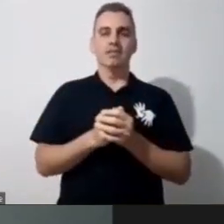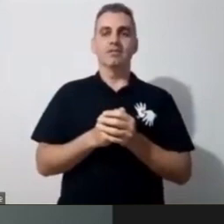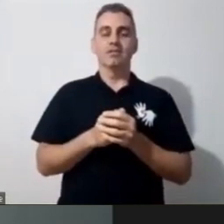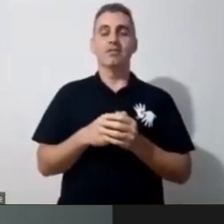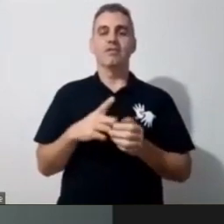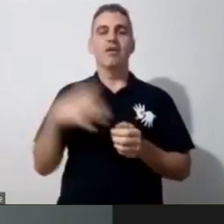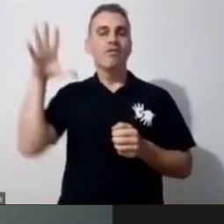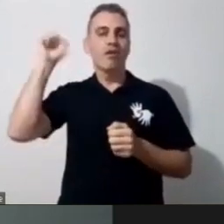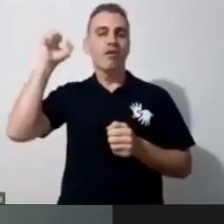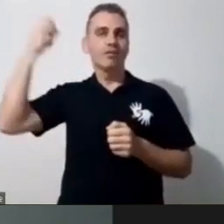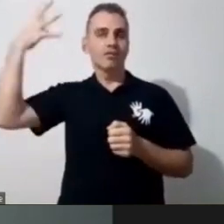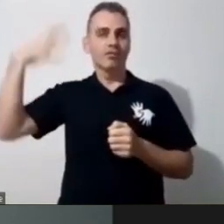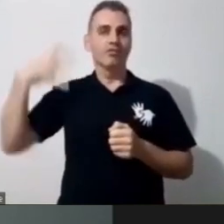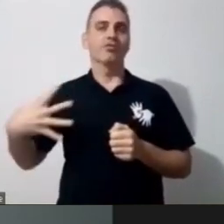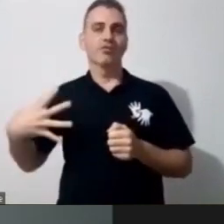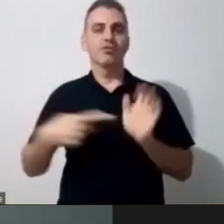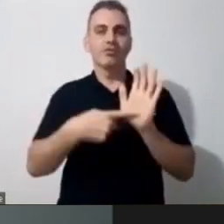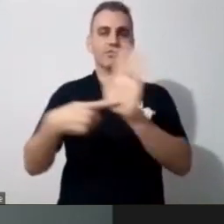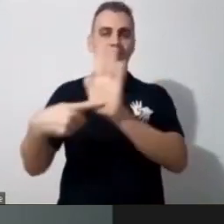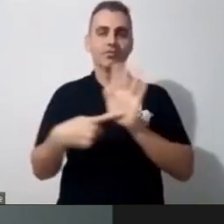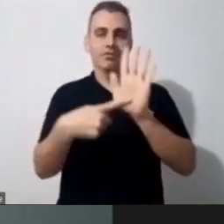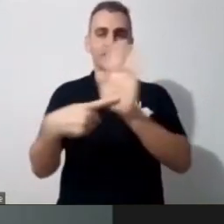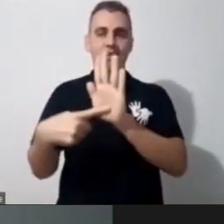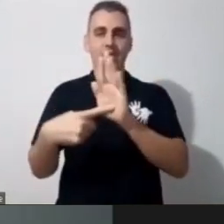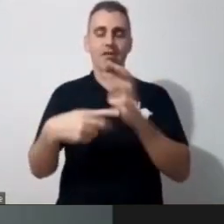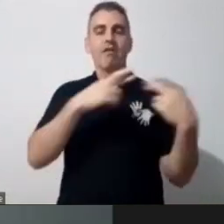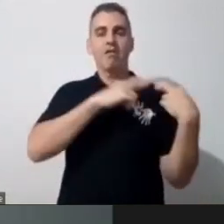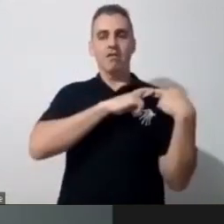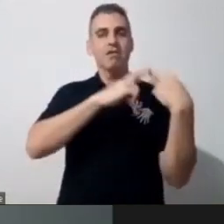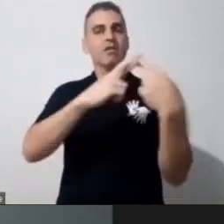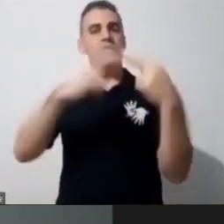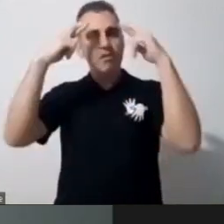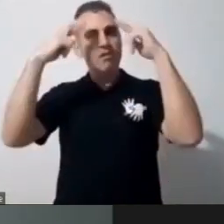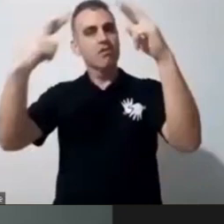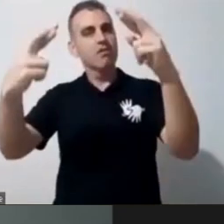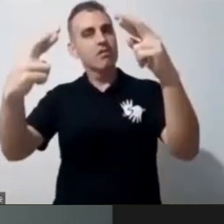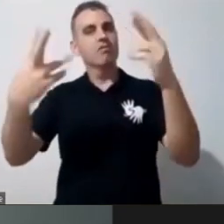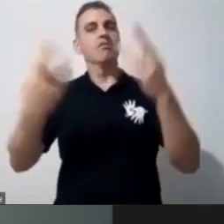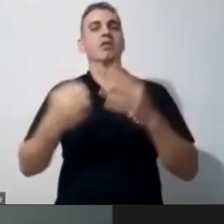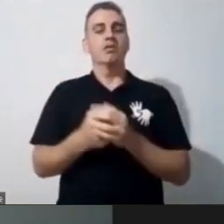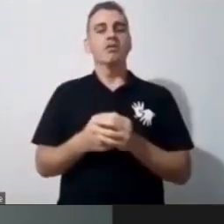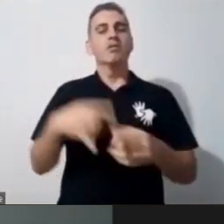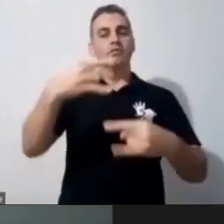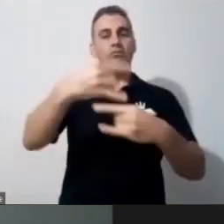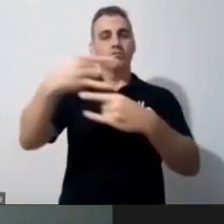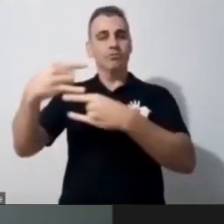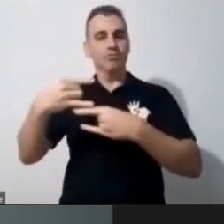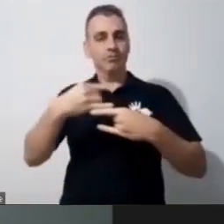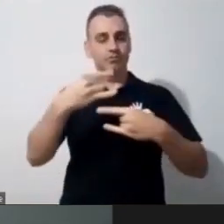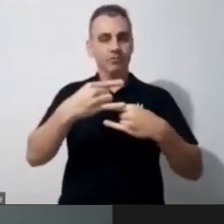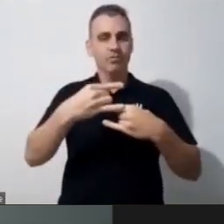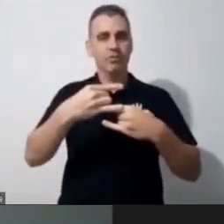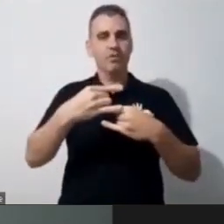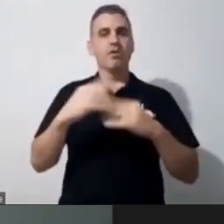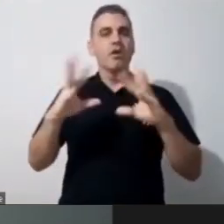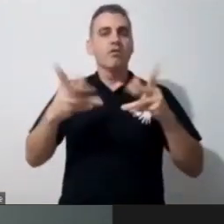audiodescrição também, em respeito ao nosso momento da live ser totalmente inclusiva para todos.